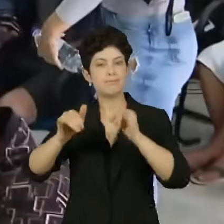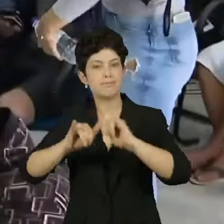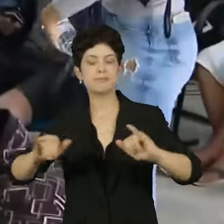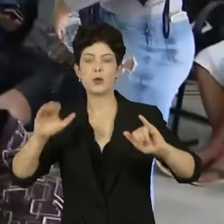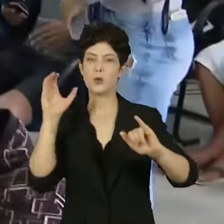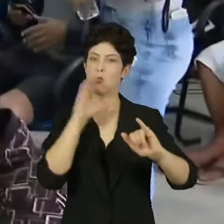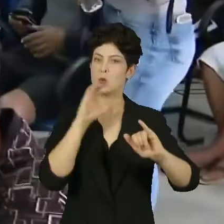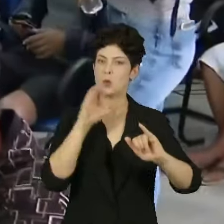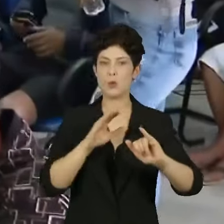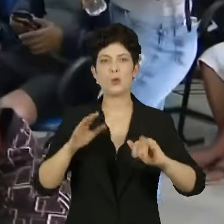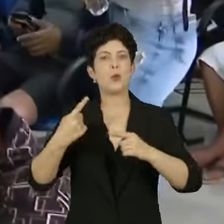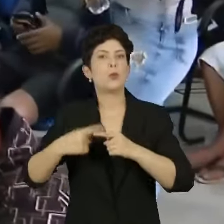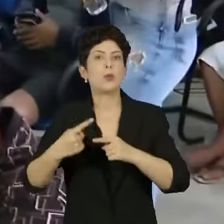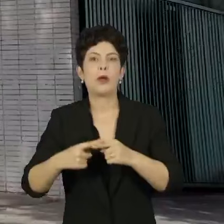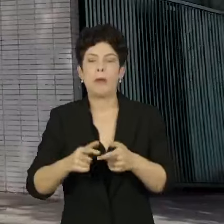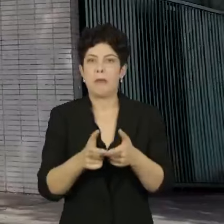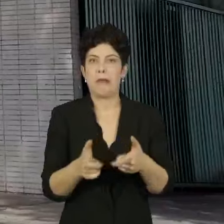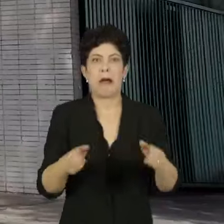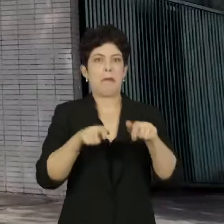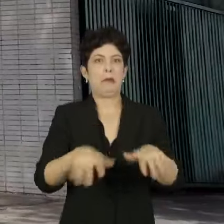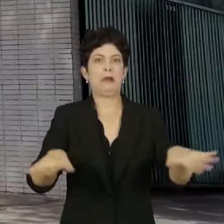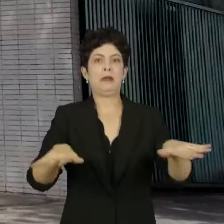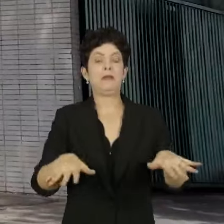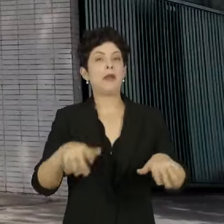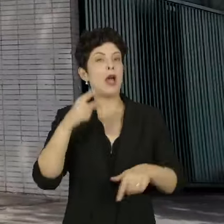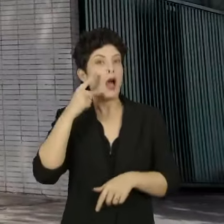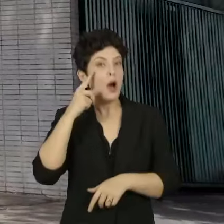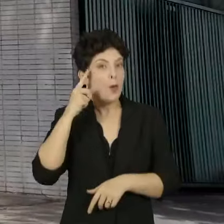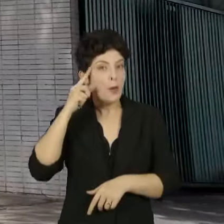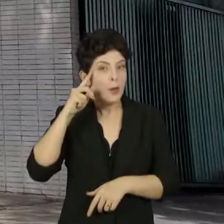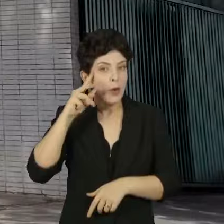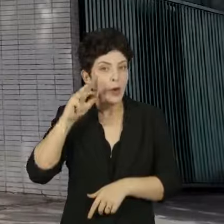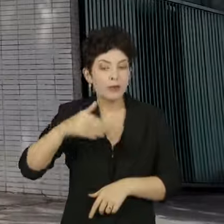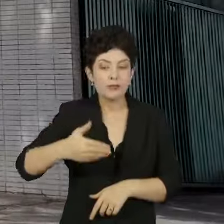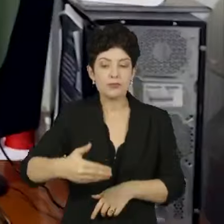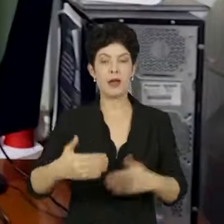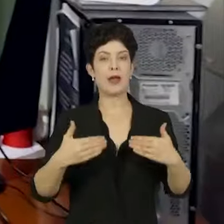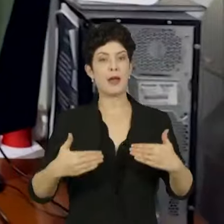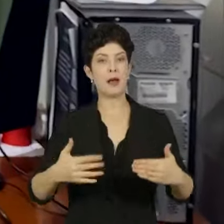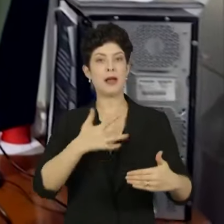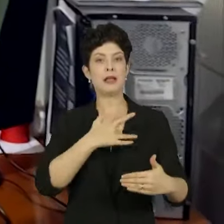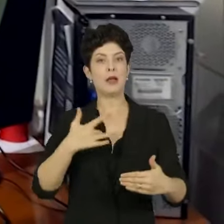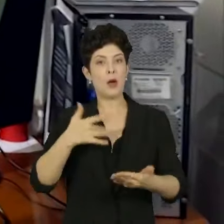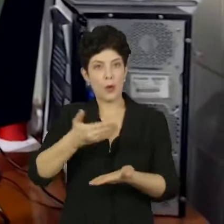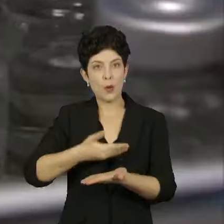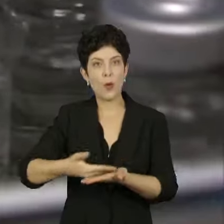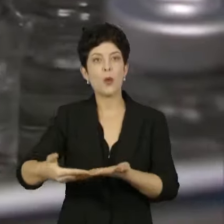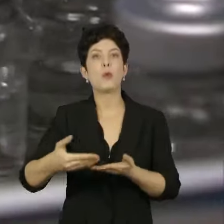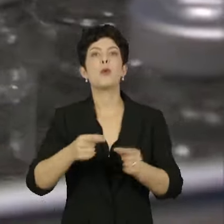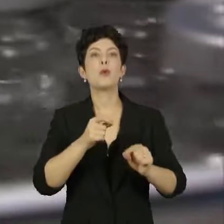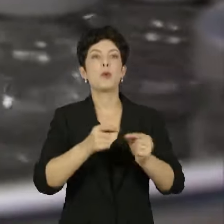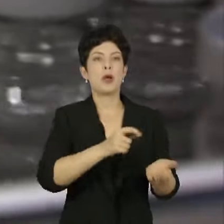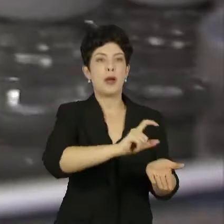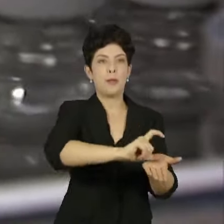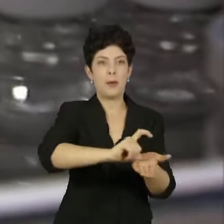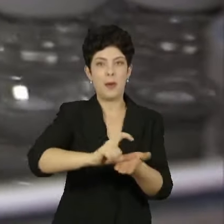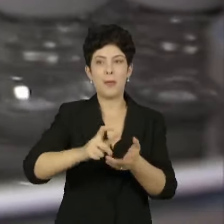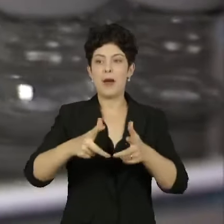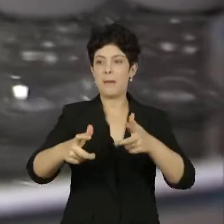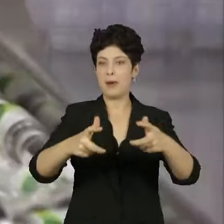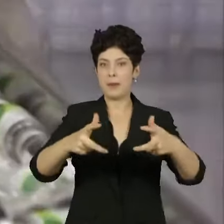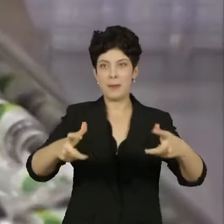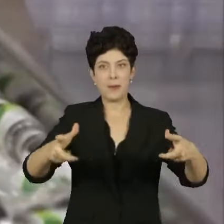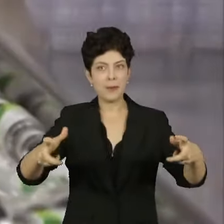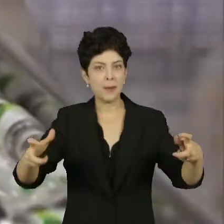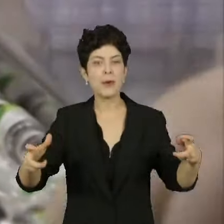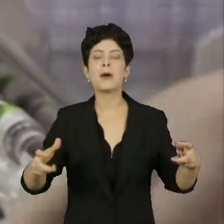de emergência por conta da doença. Nos próximos dias, o Ministério da Saúde deve começar a distribuir os imunizantes contra a dengue